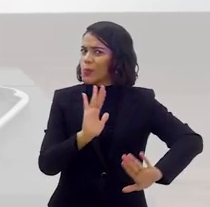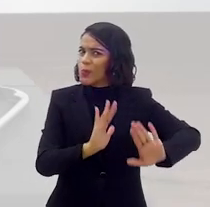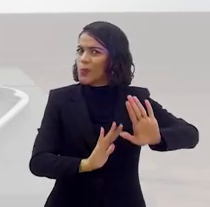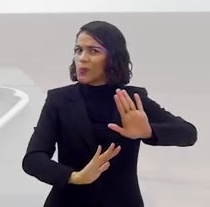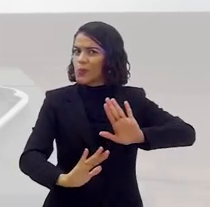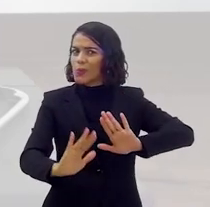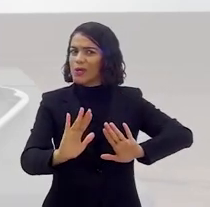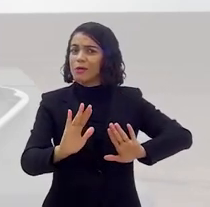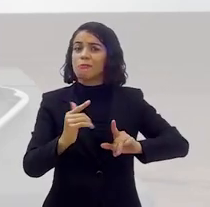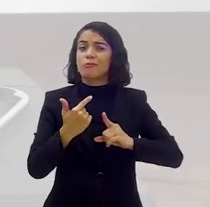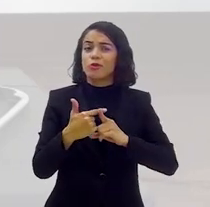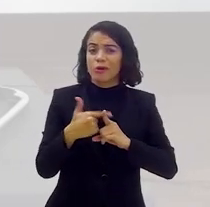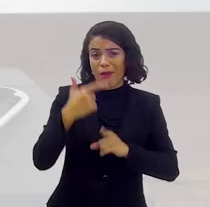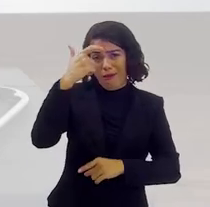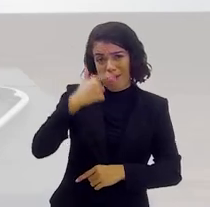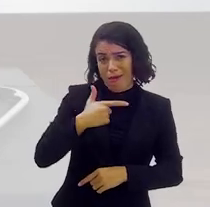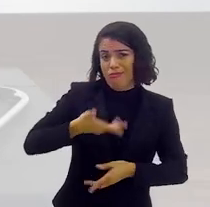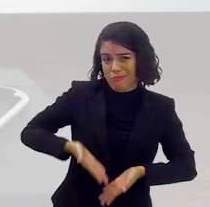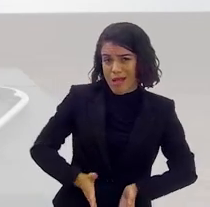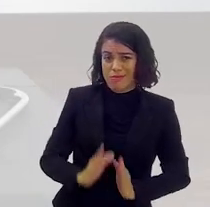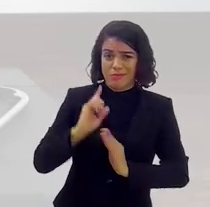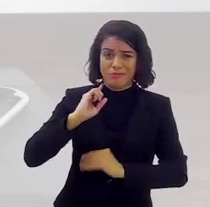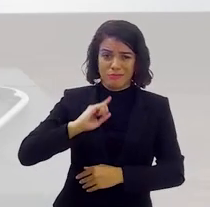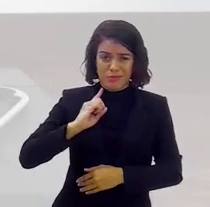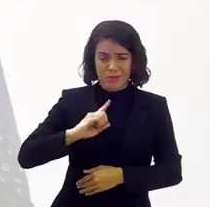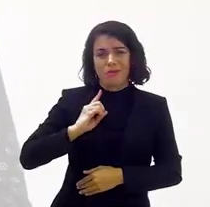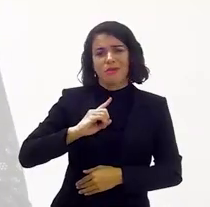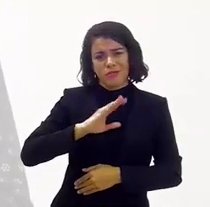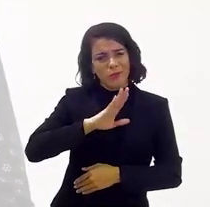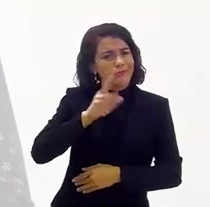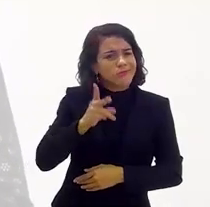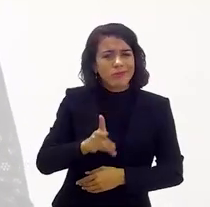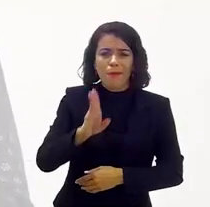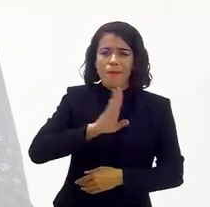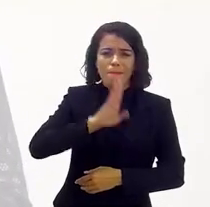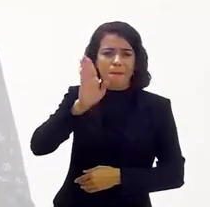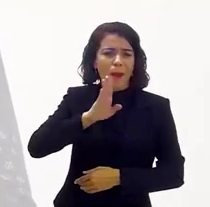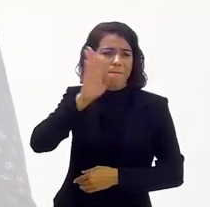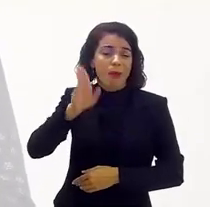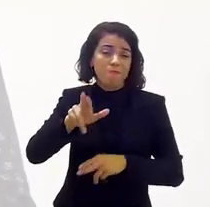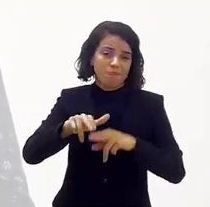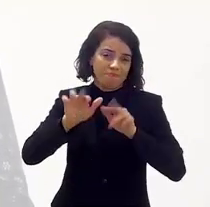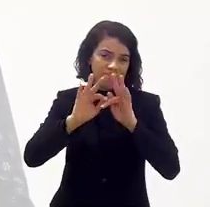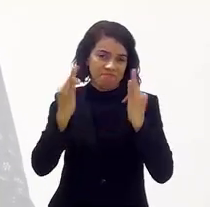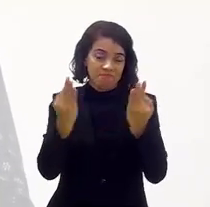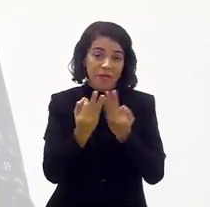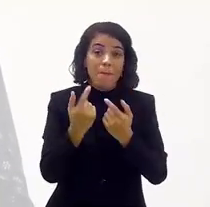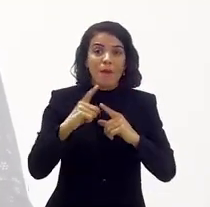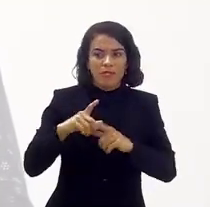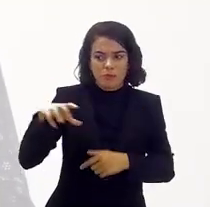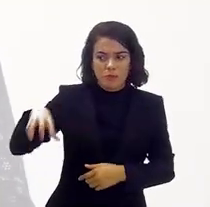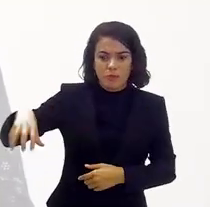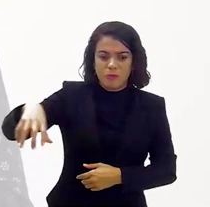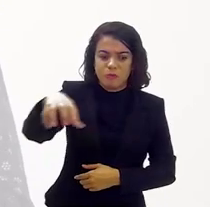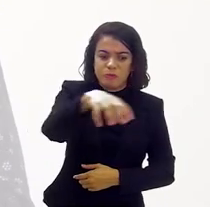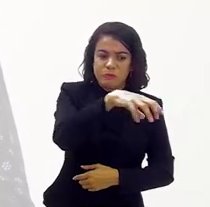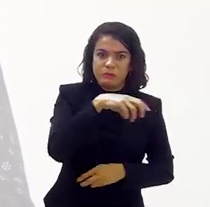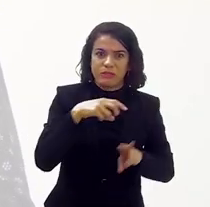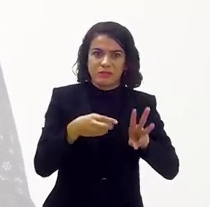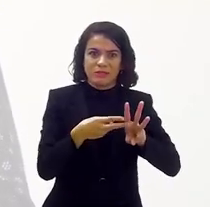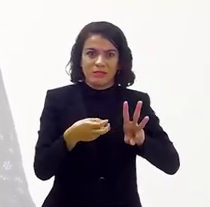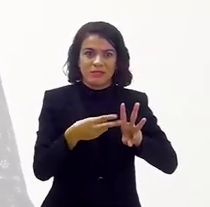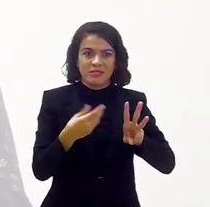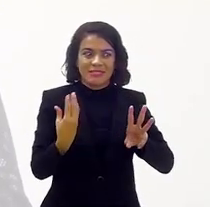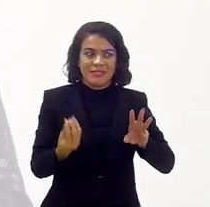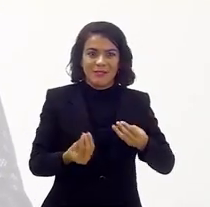cauteloso, porque, inclusive, eu sou mineiro, eu vou muito para lá, porque a minha família mora lá e tal, mas aí uma reserva indígena é mais